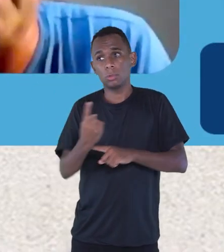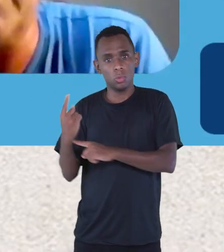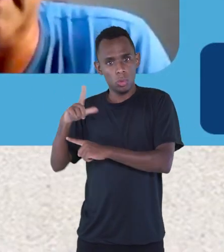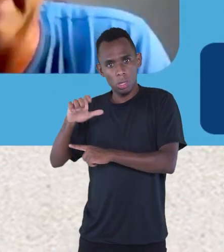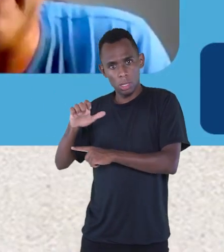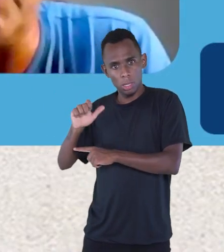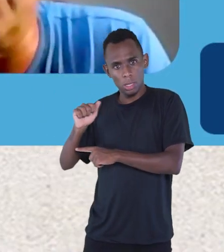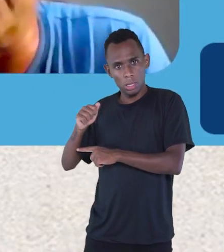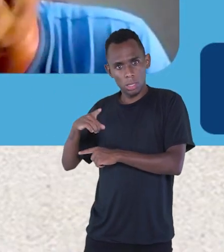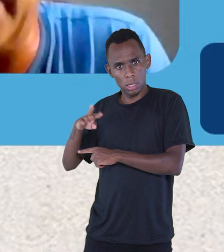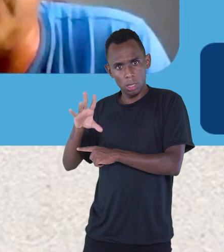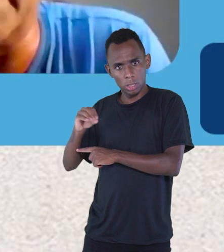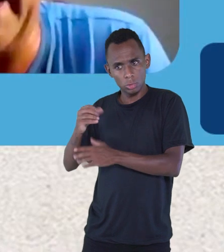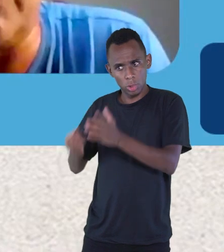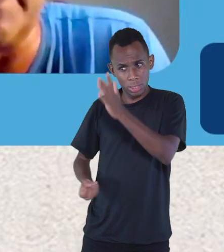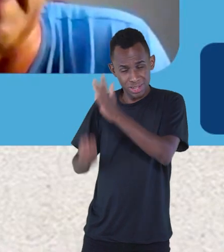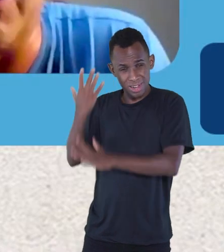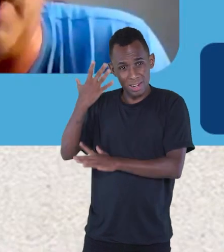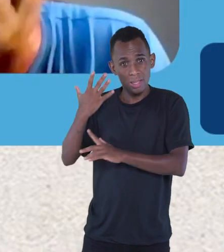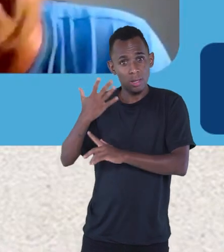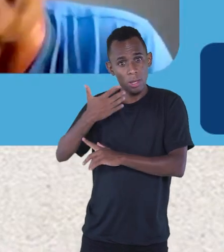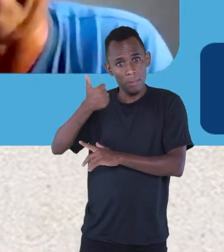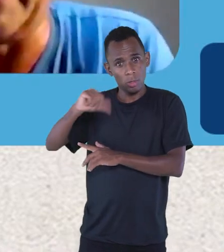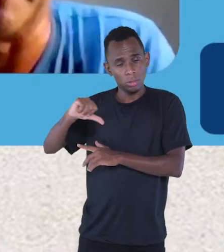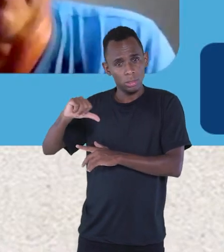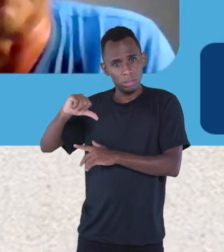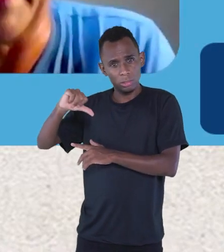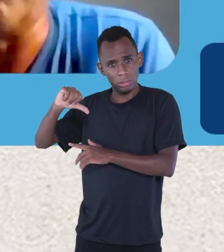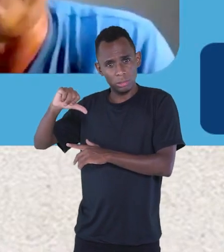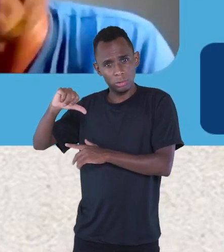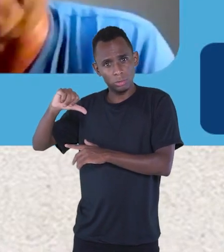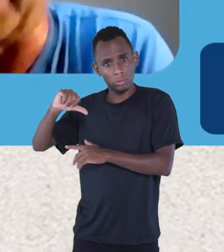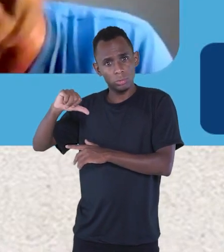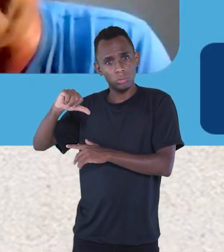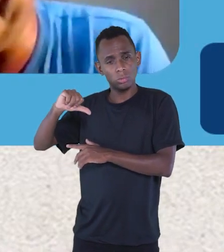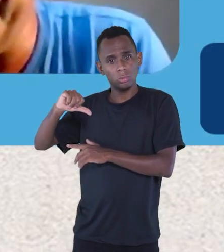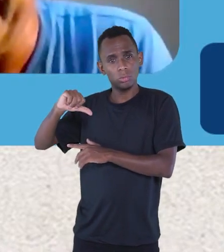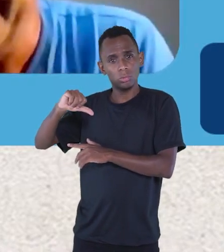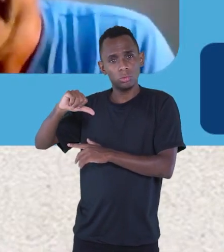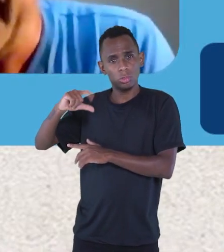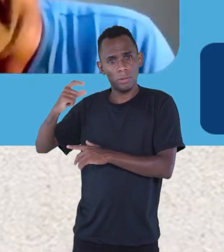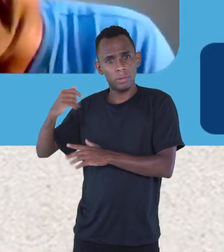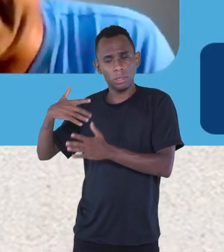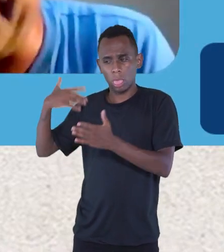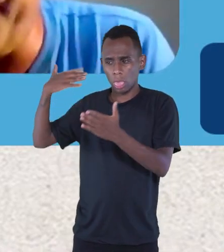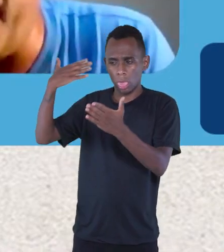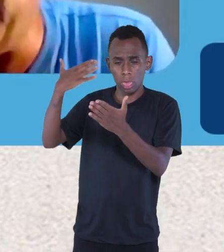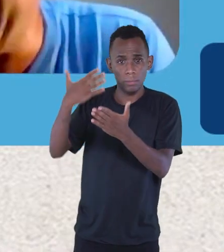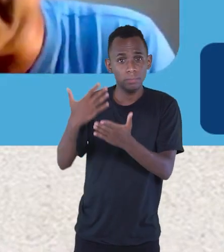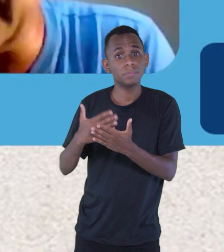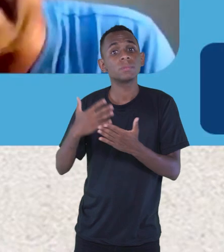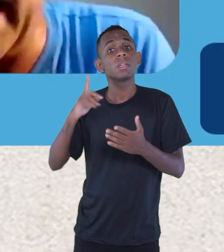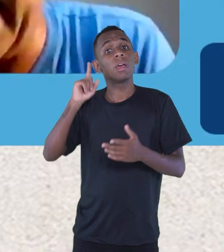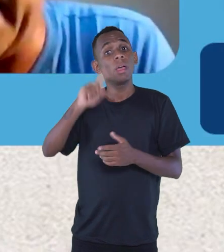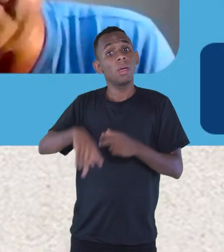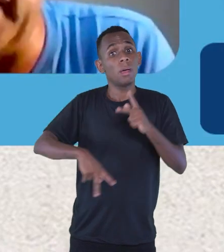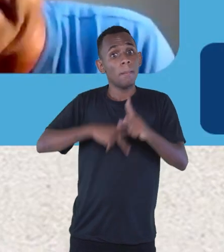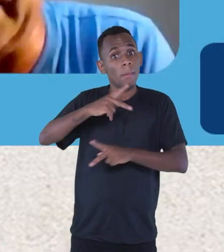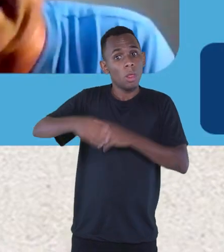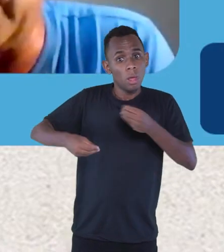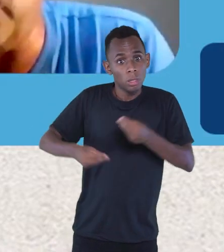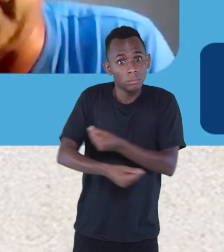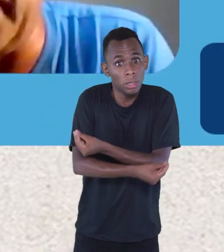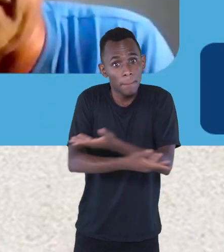cria, lá no final do século XIX, que vai atravessar o século XX inteiro, ela populariza essa